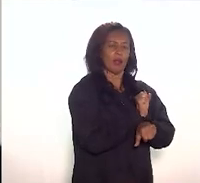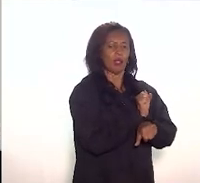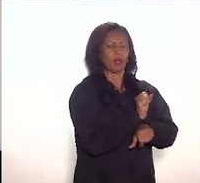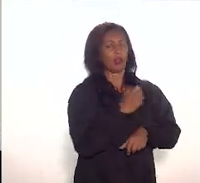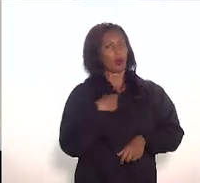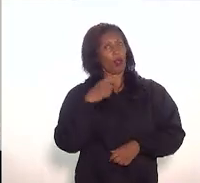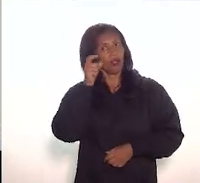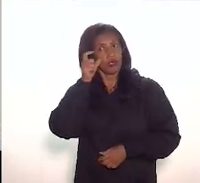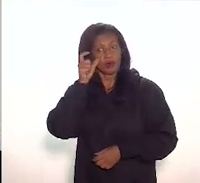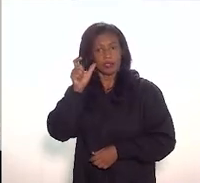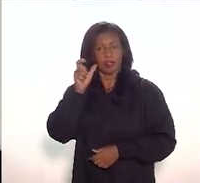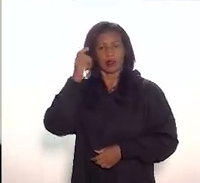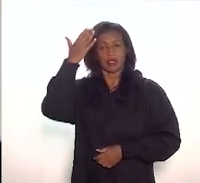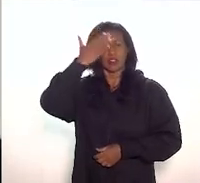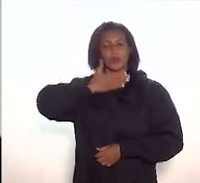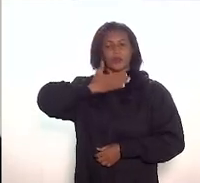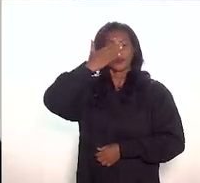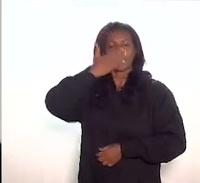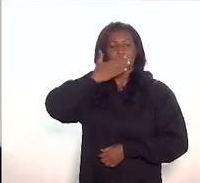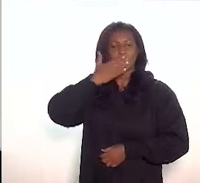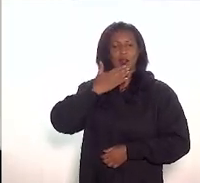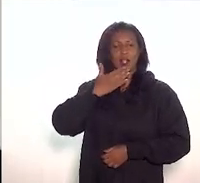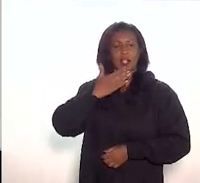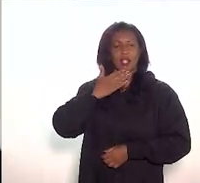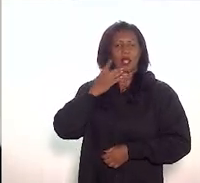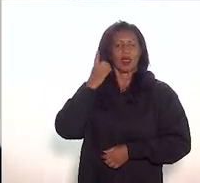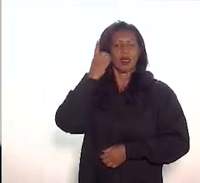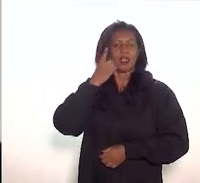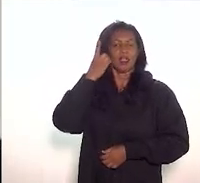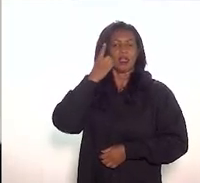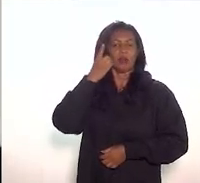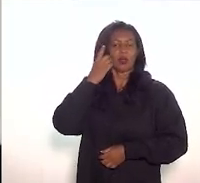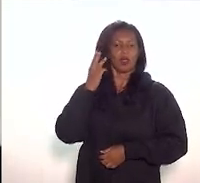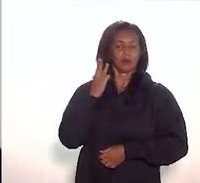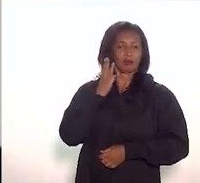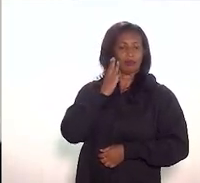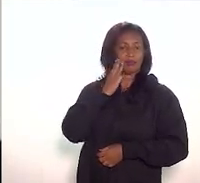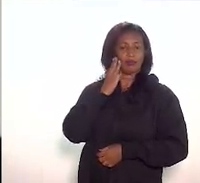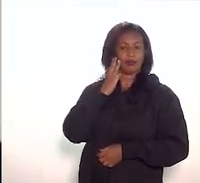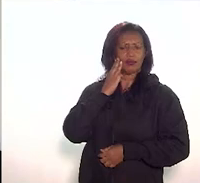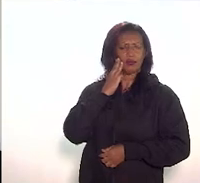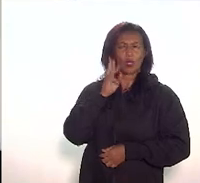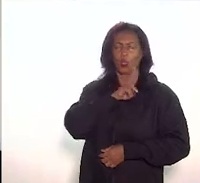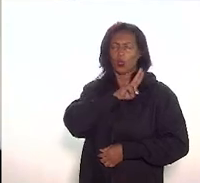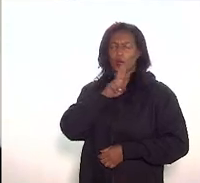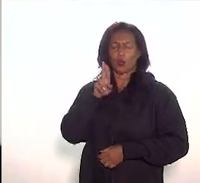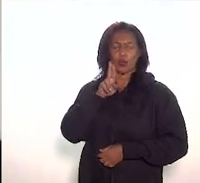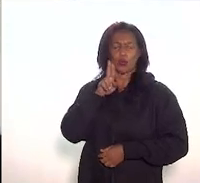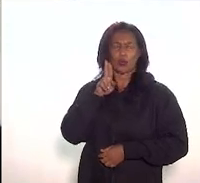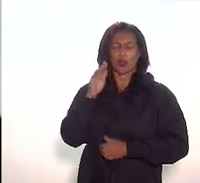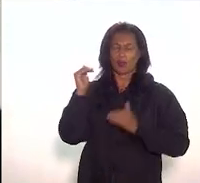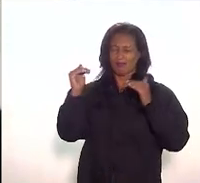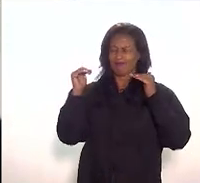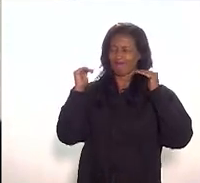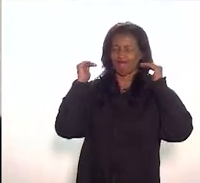muito interessante a presença do deputado Valdeck Carneiro, também um outro grande nome, outra grande figura da educação